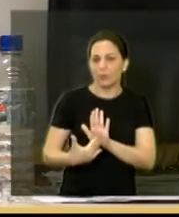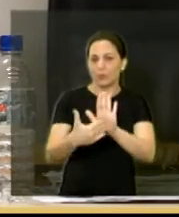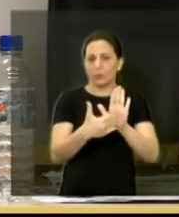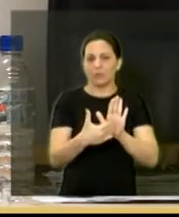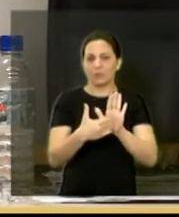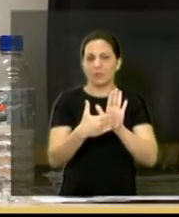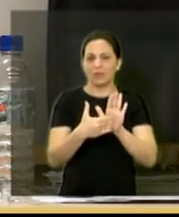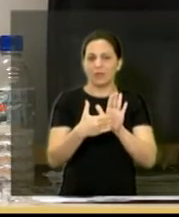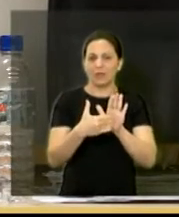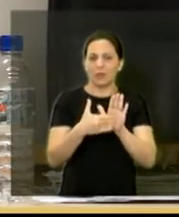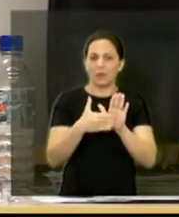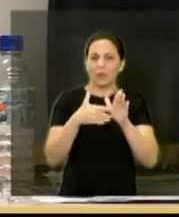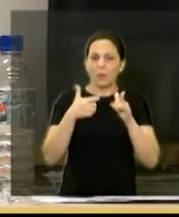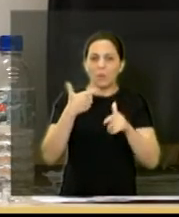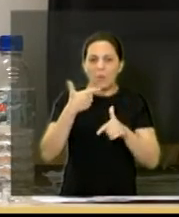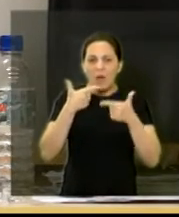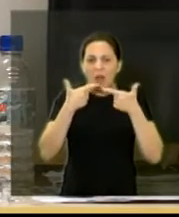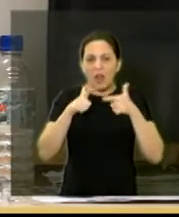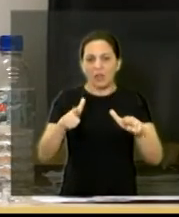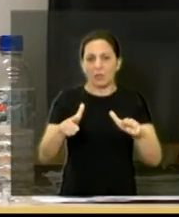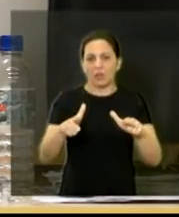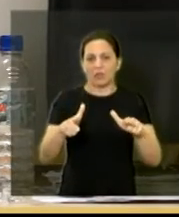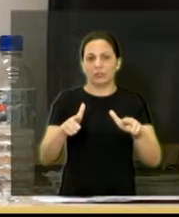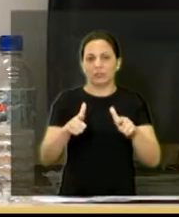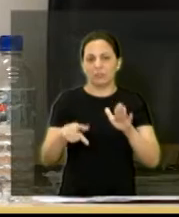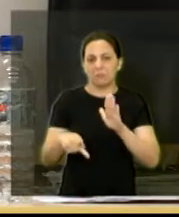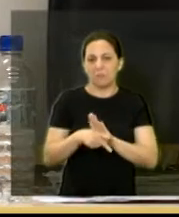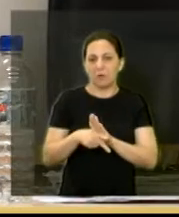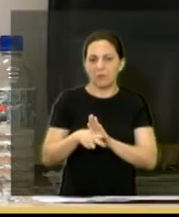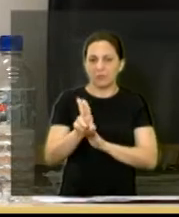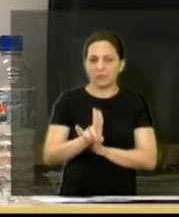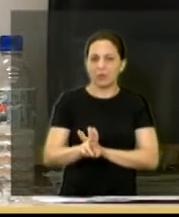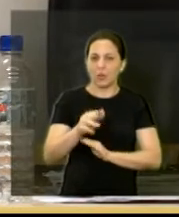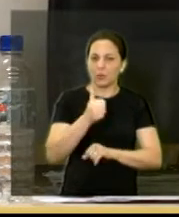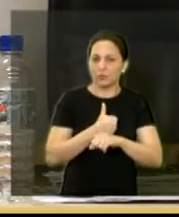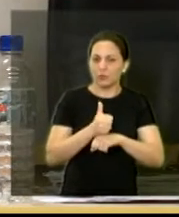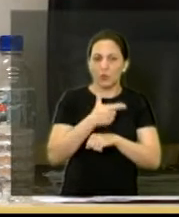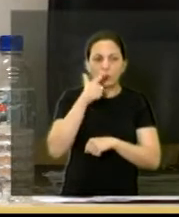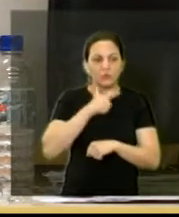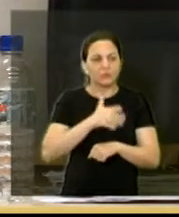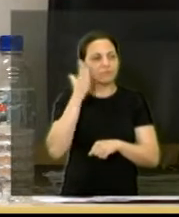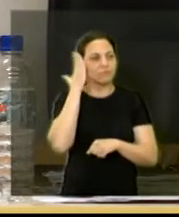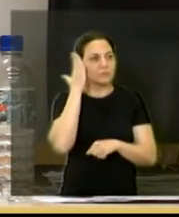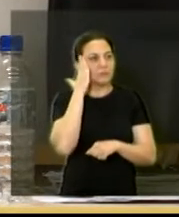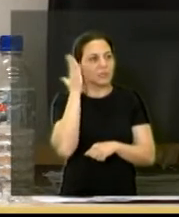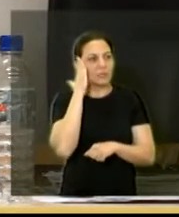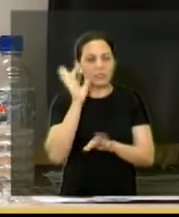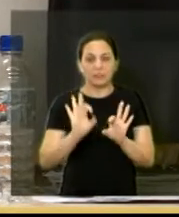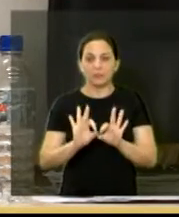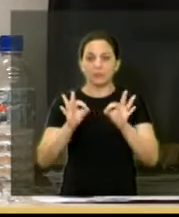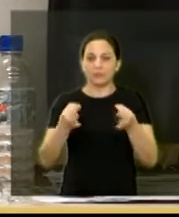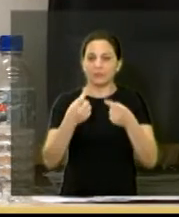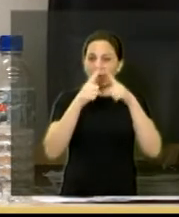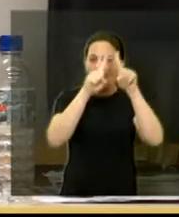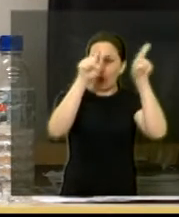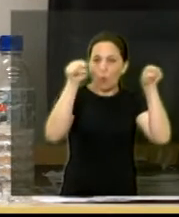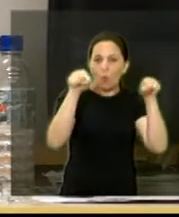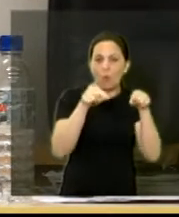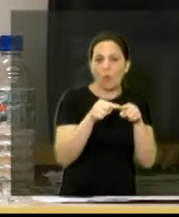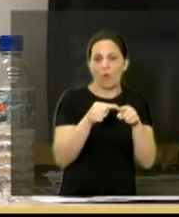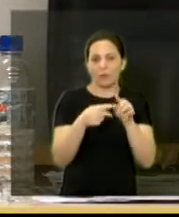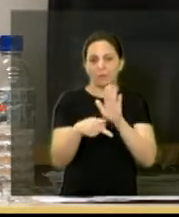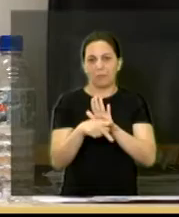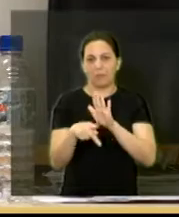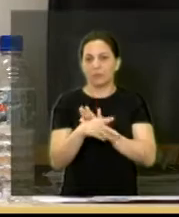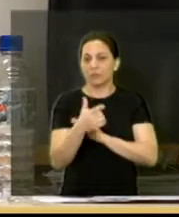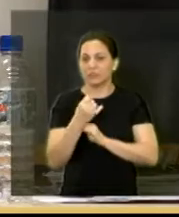uma linguagem própria pra poder entender aquilo lá então qualquer profissional tinha que ler aquilo então a simplificação disso aí não tendo isso